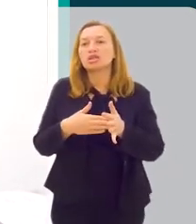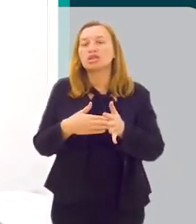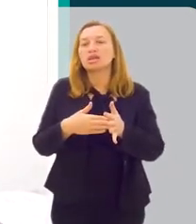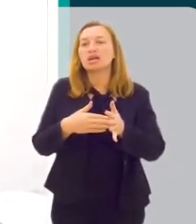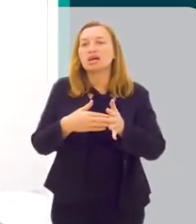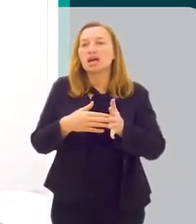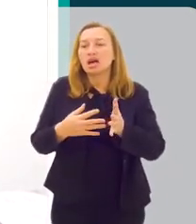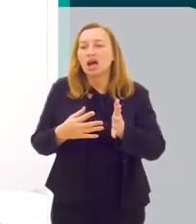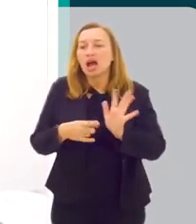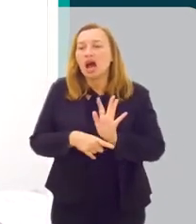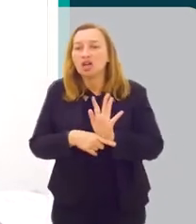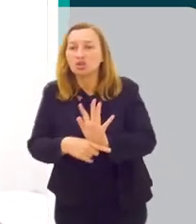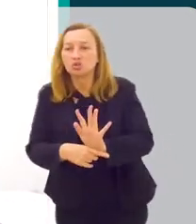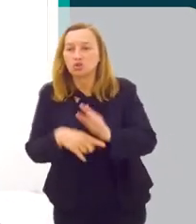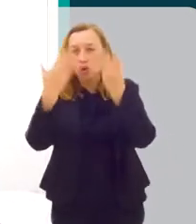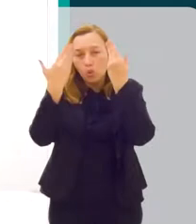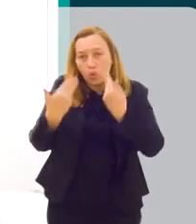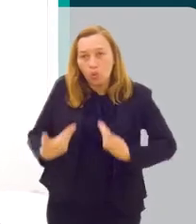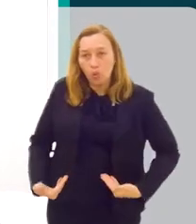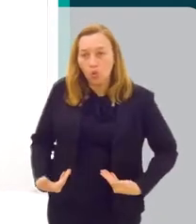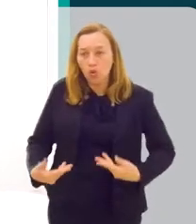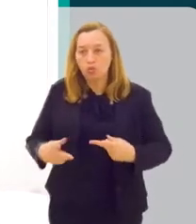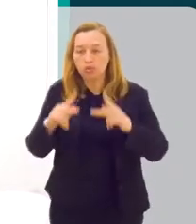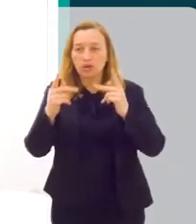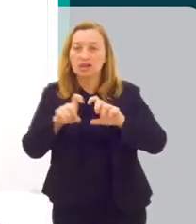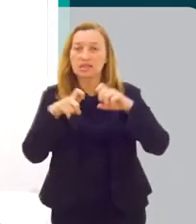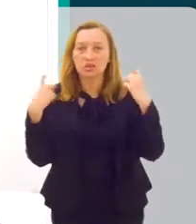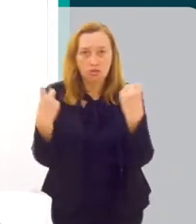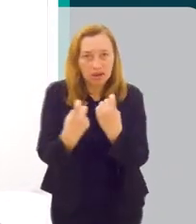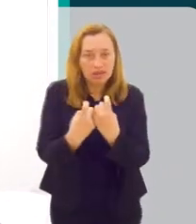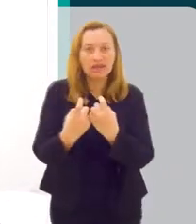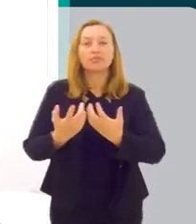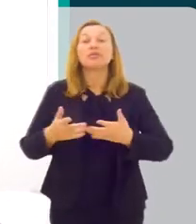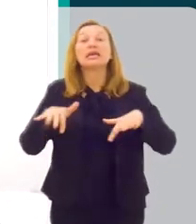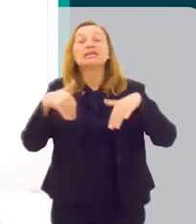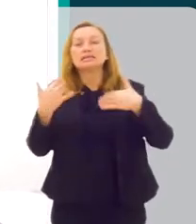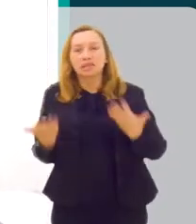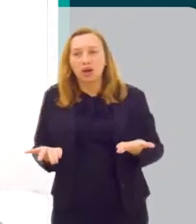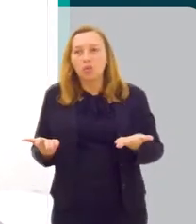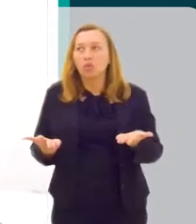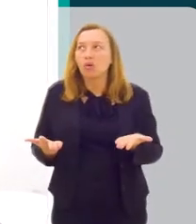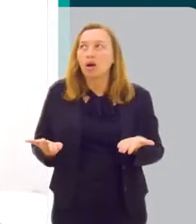de forma a beneficiar o corpo, beneficiar a sexualidade.